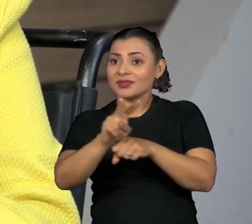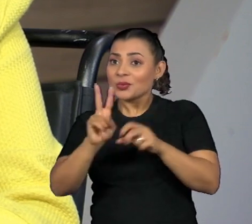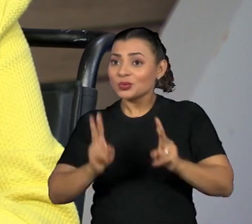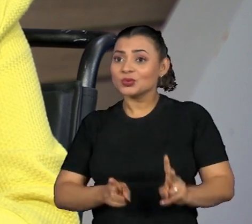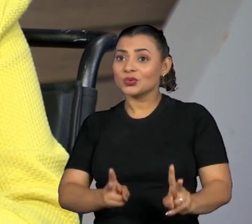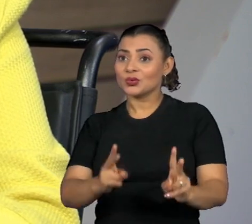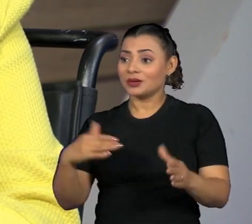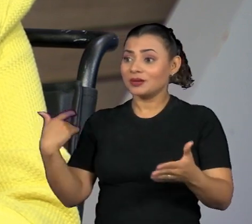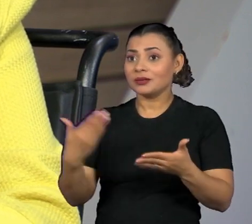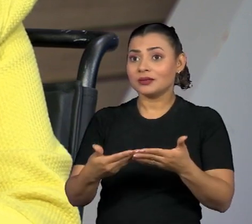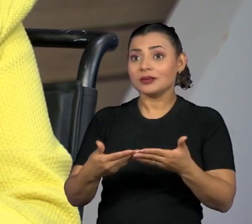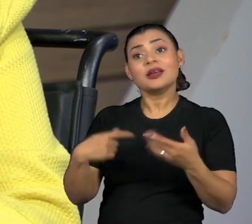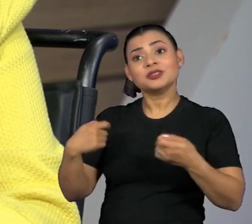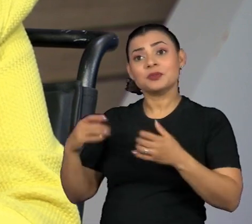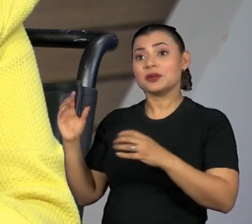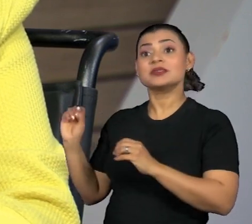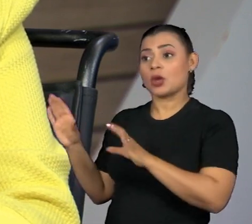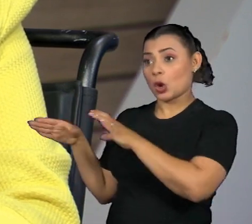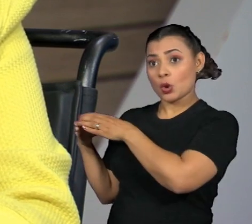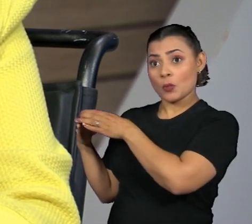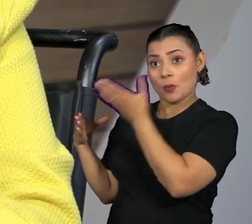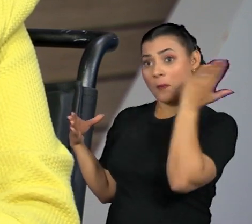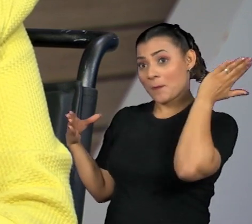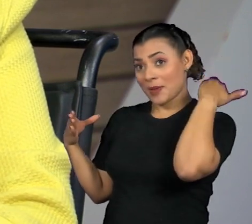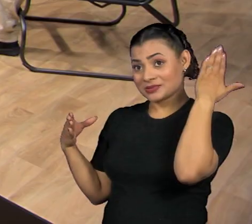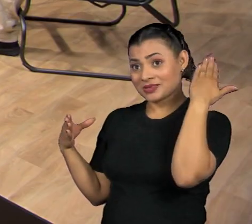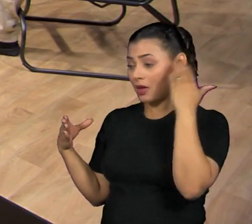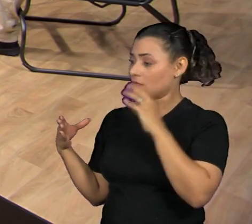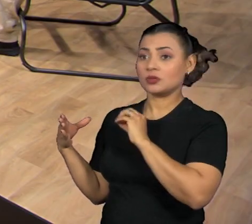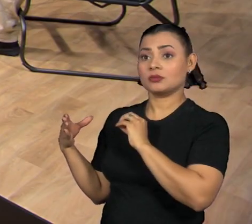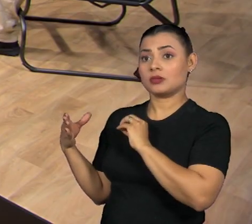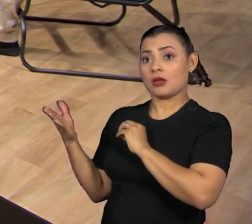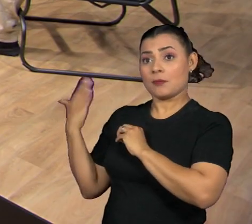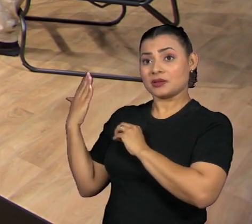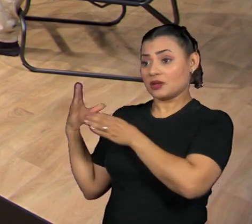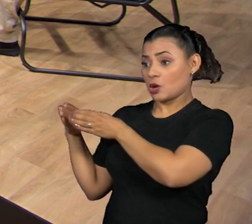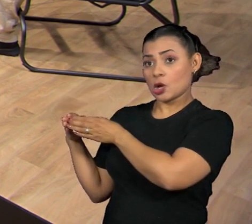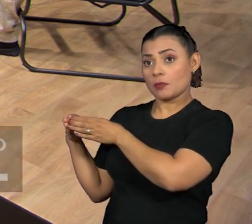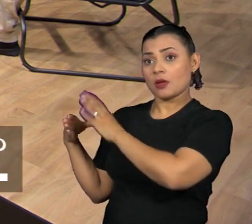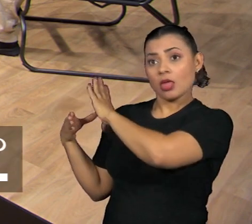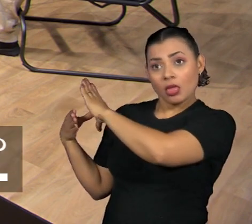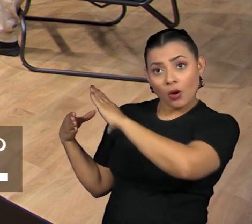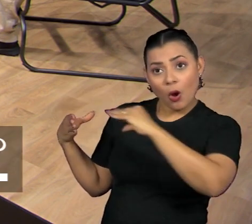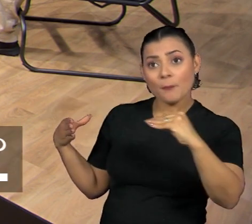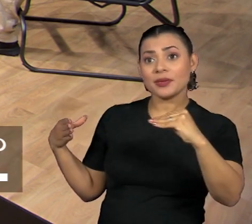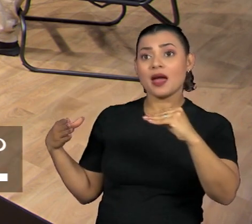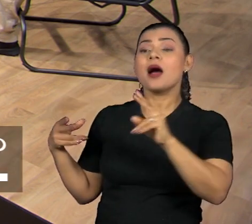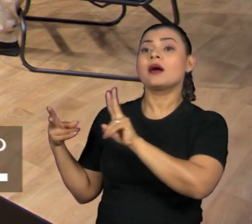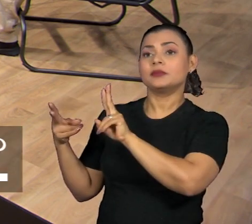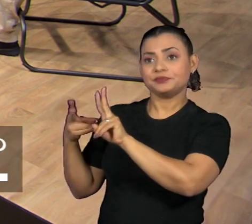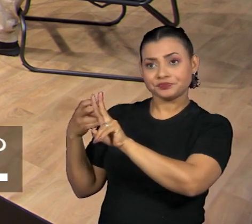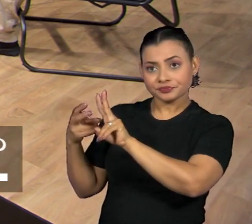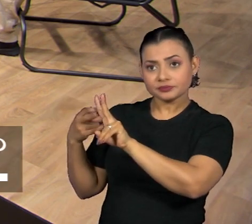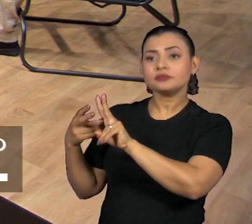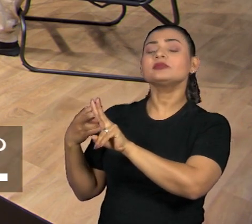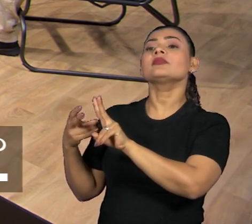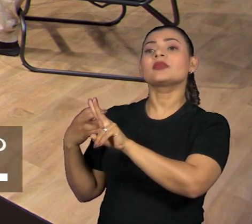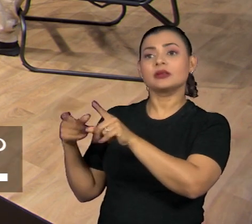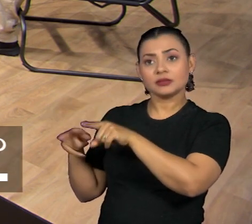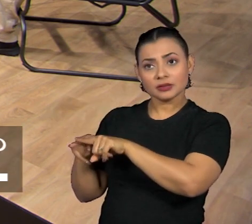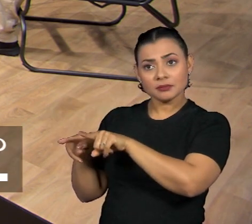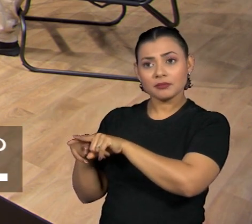realmente se inspirar nesses grupos e também nos grupos tradicionais, incluindo os povos